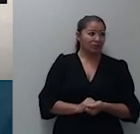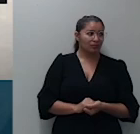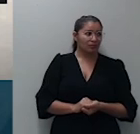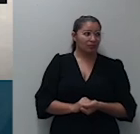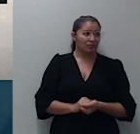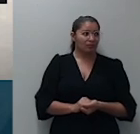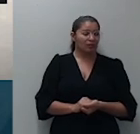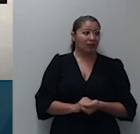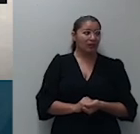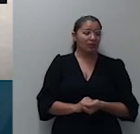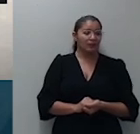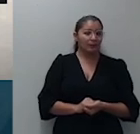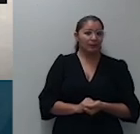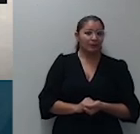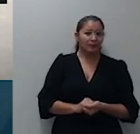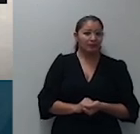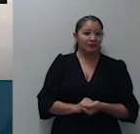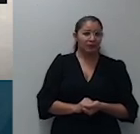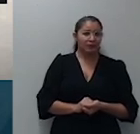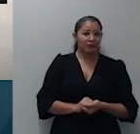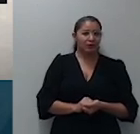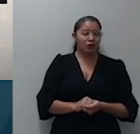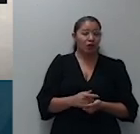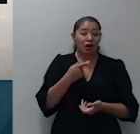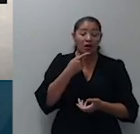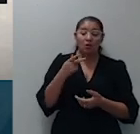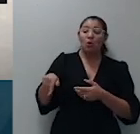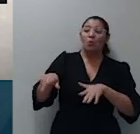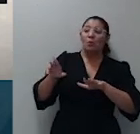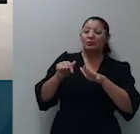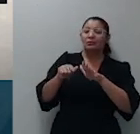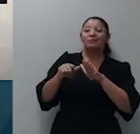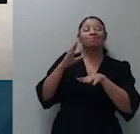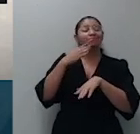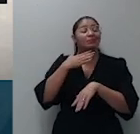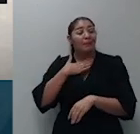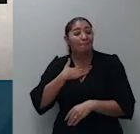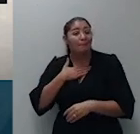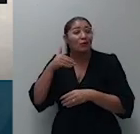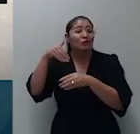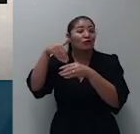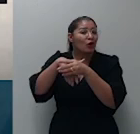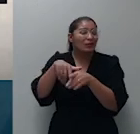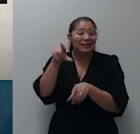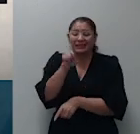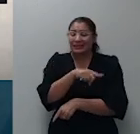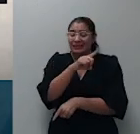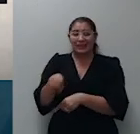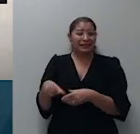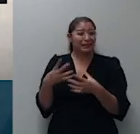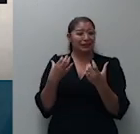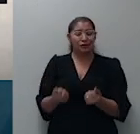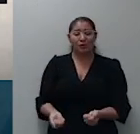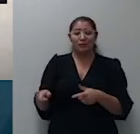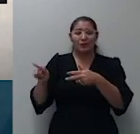581 da casa e o meu voto no sentido de negar provimento ou agravo interno senhor presidente